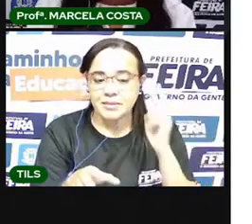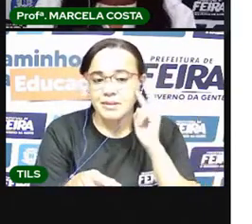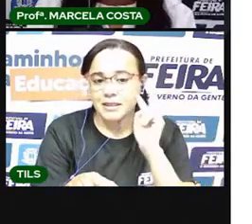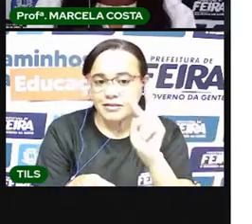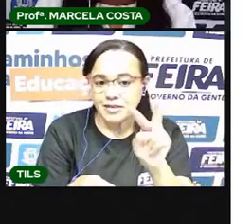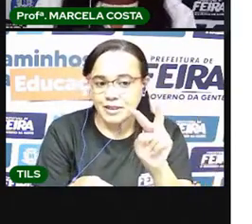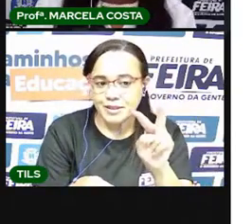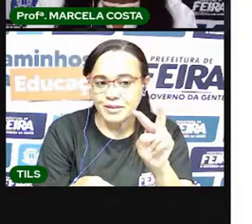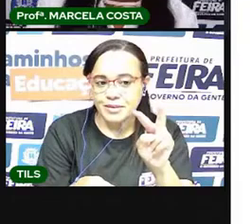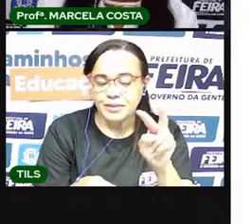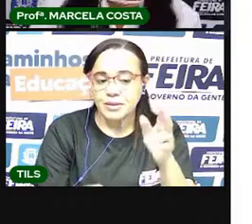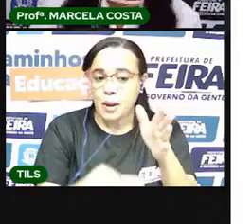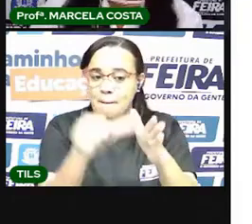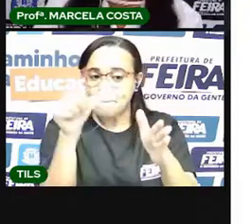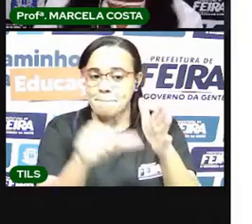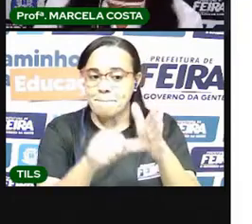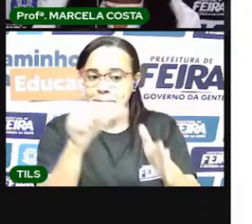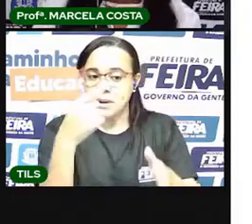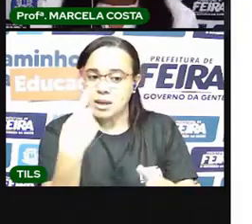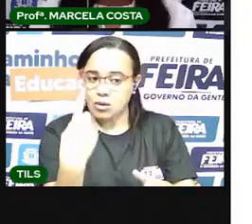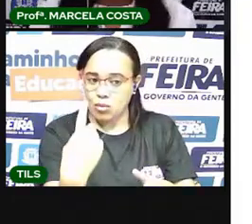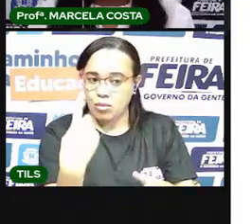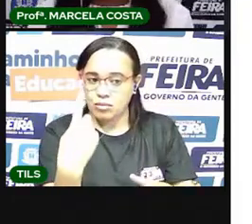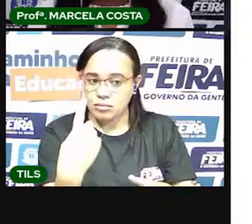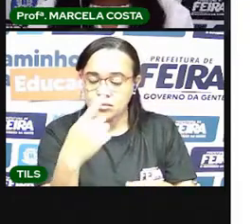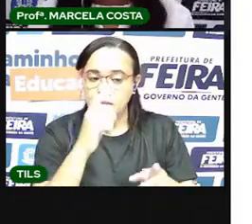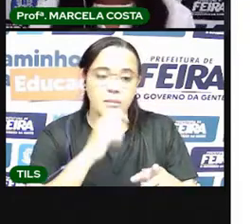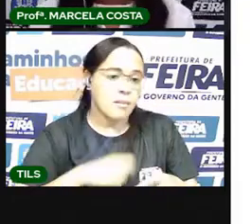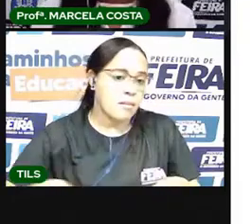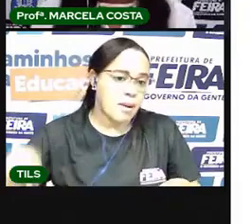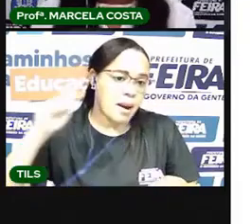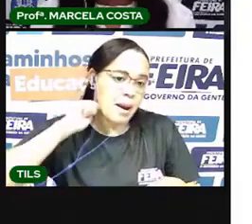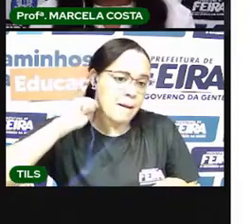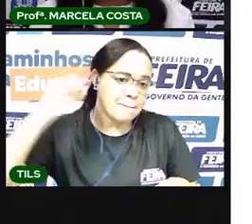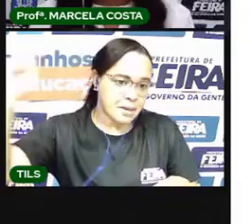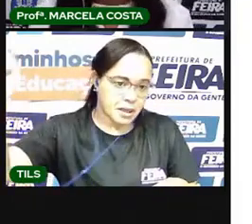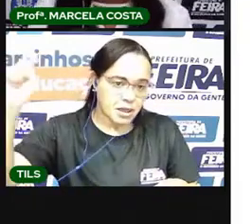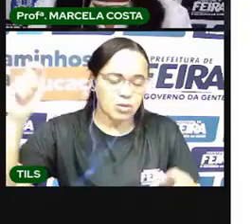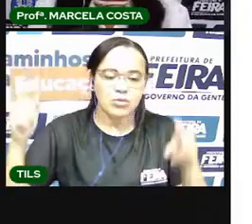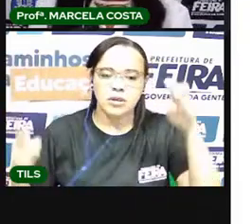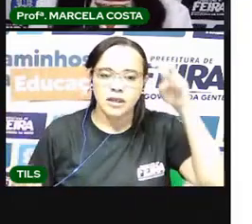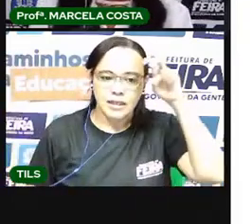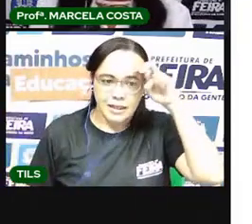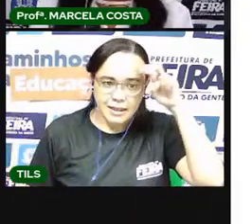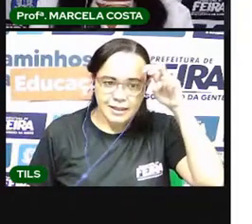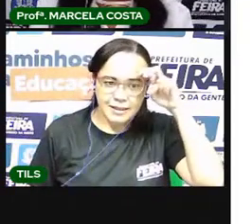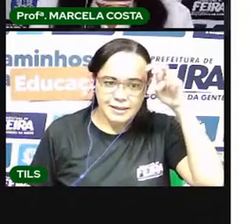Então, o primeiro dia da semana do mês de abril de 2021 Foi numa quinta-feira